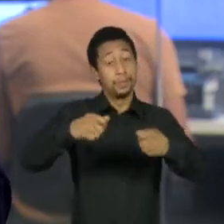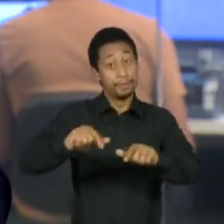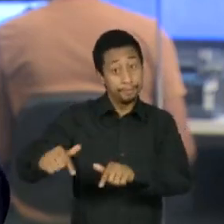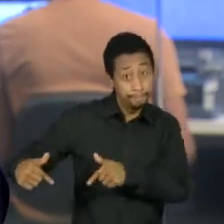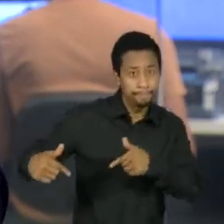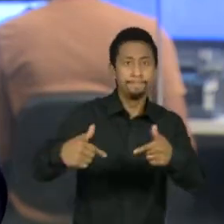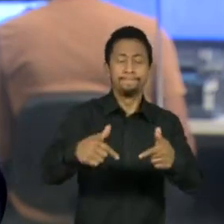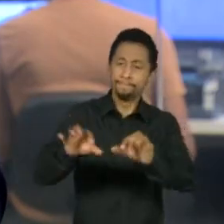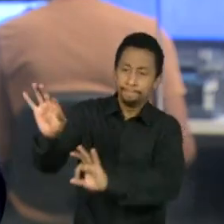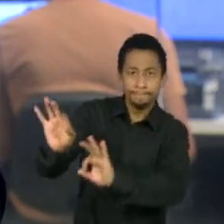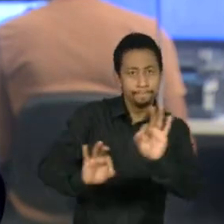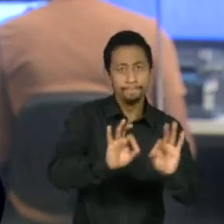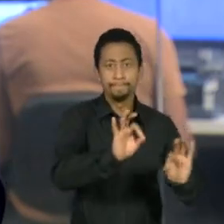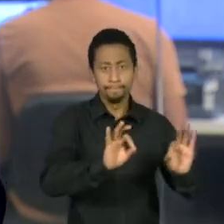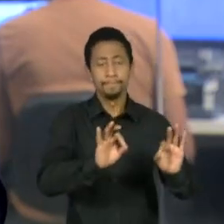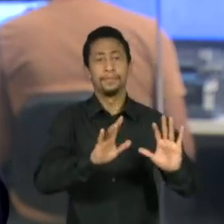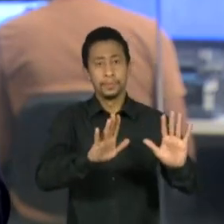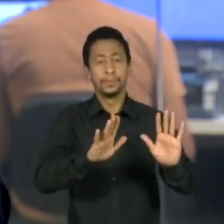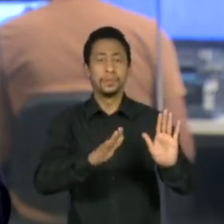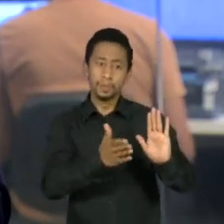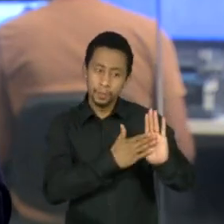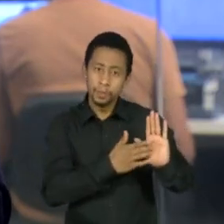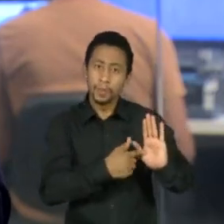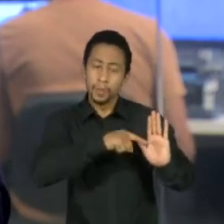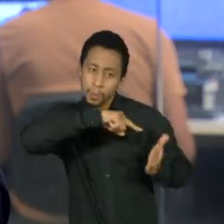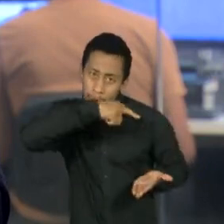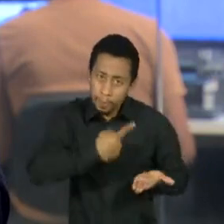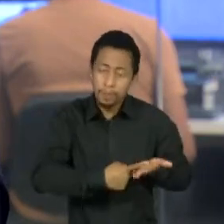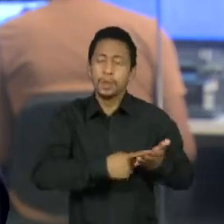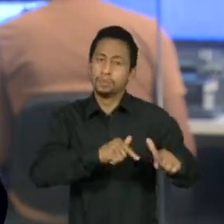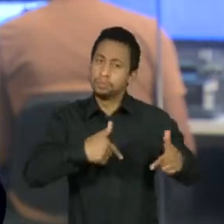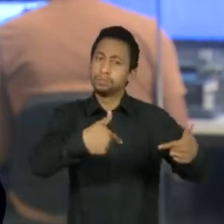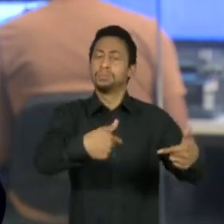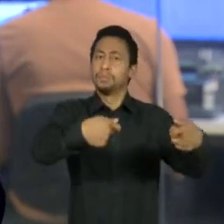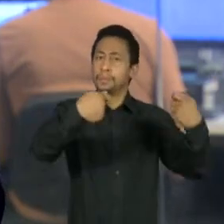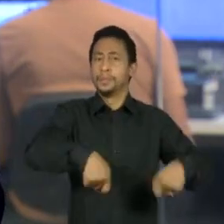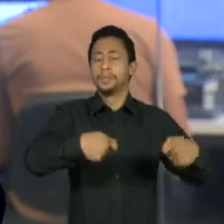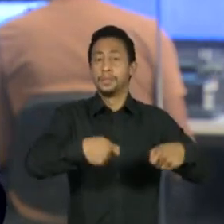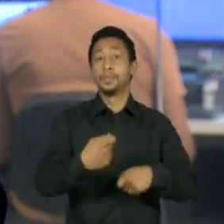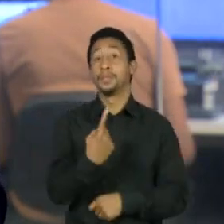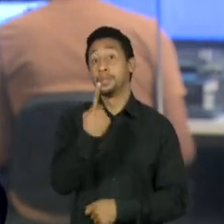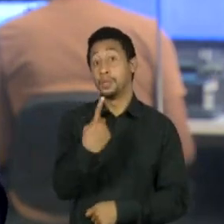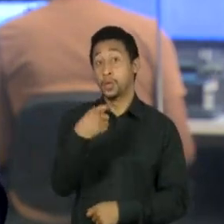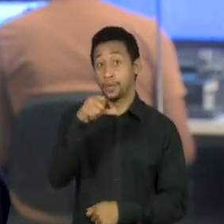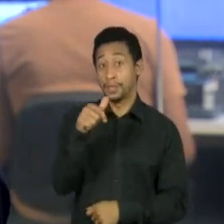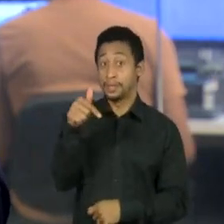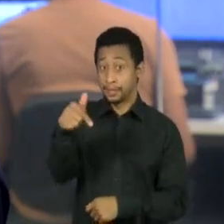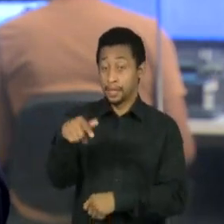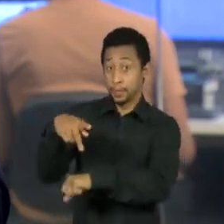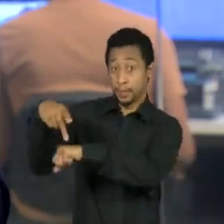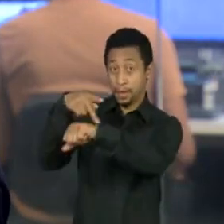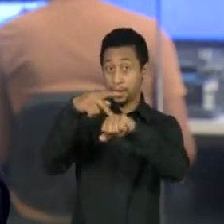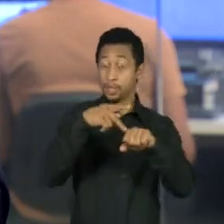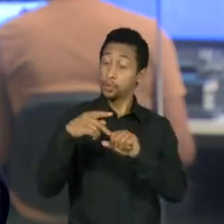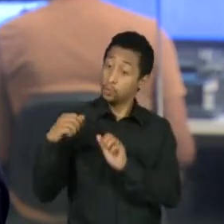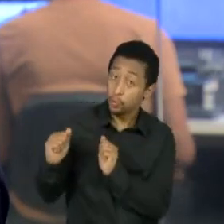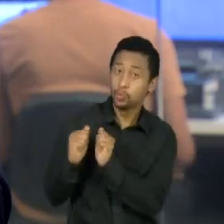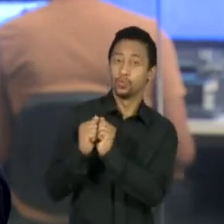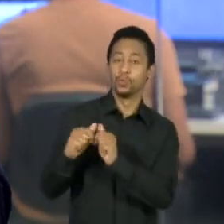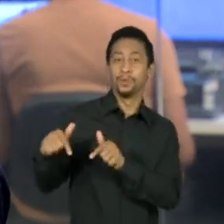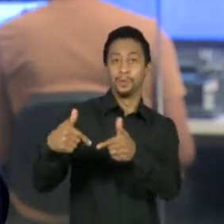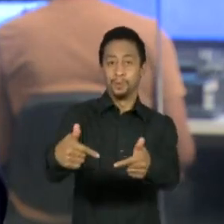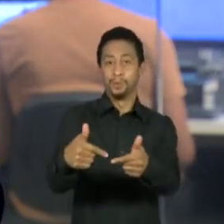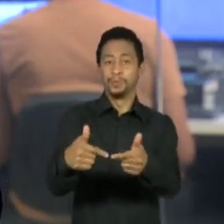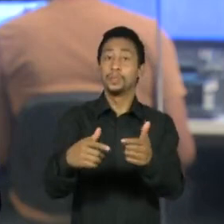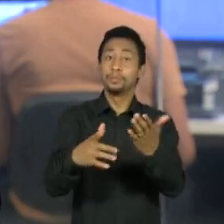para colocar em prática os tímidos compromissos assumidos por 197 países. Como não tem força de lei,